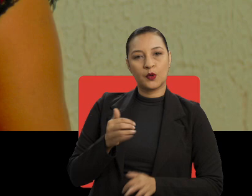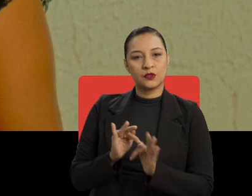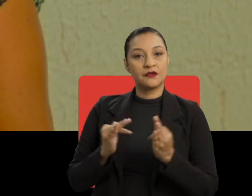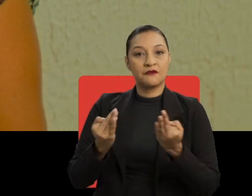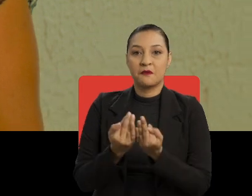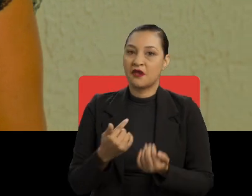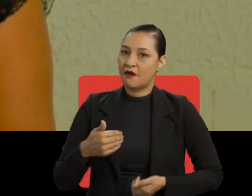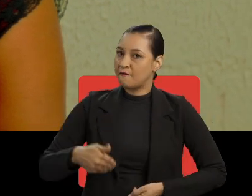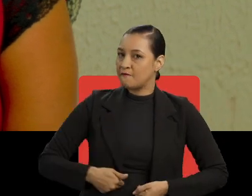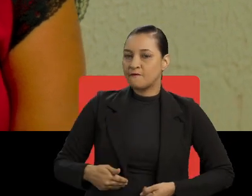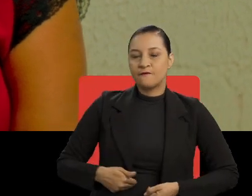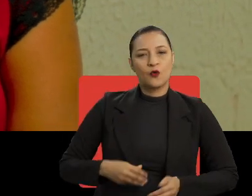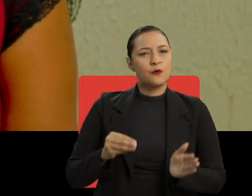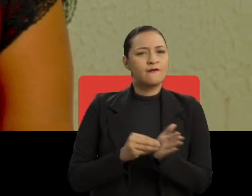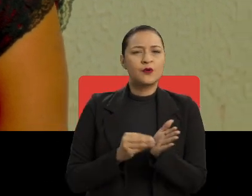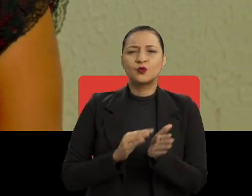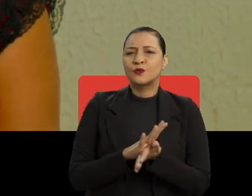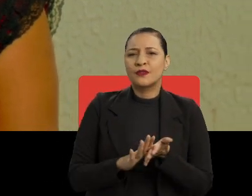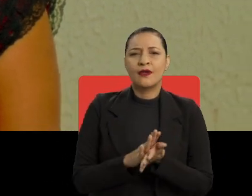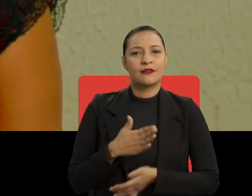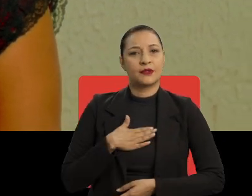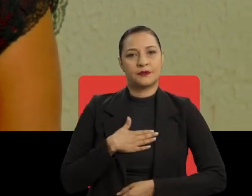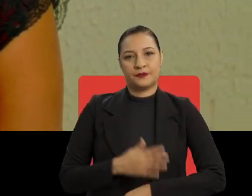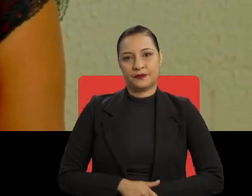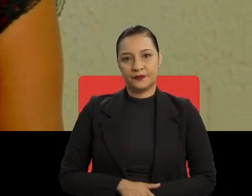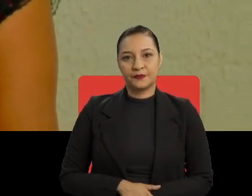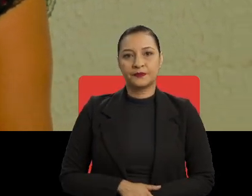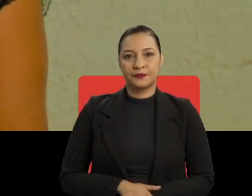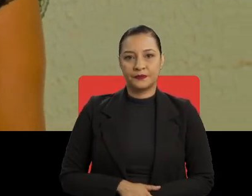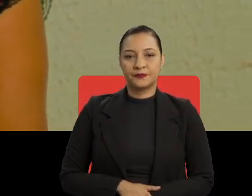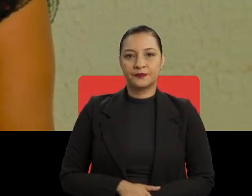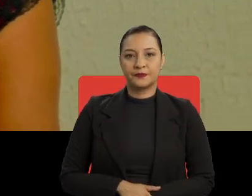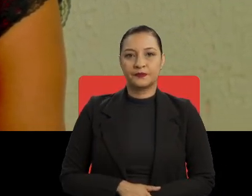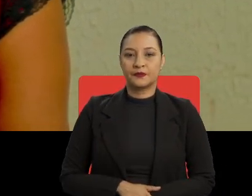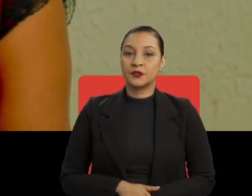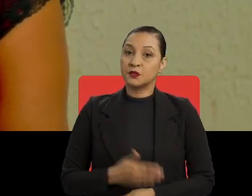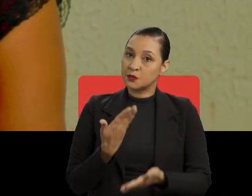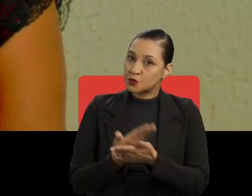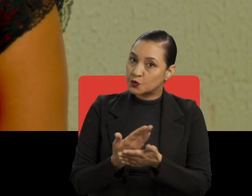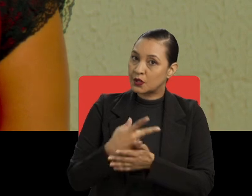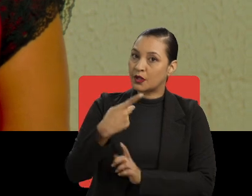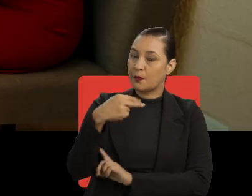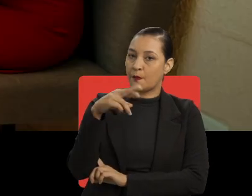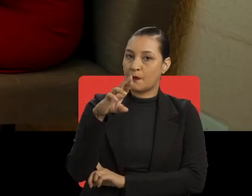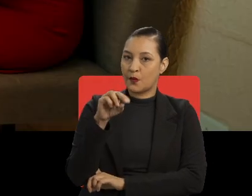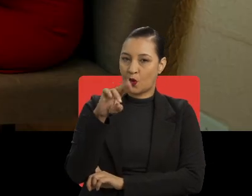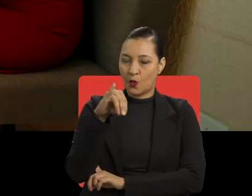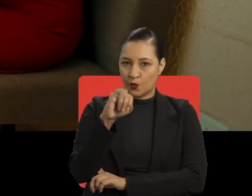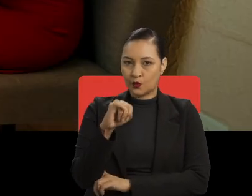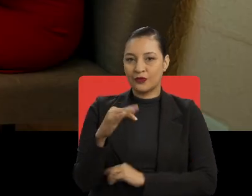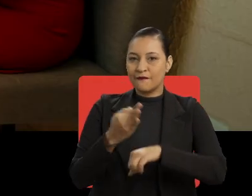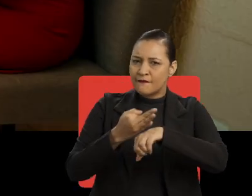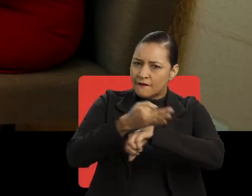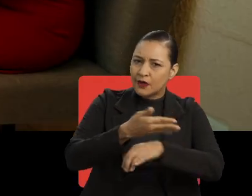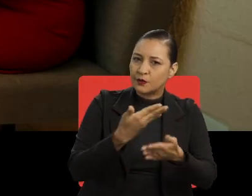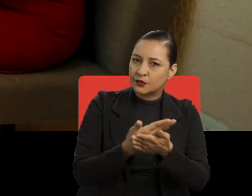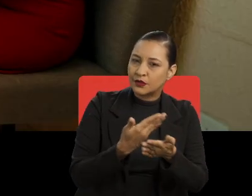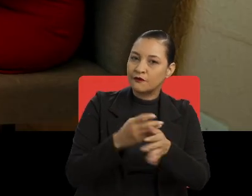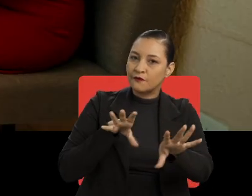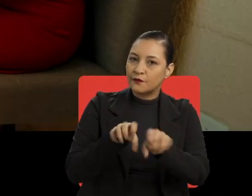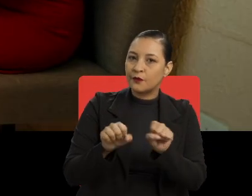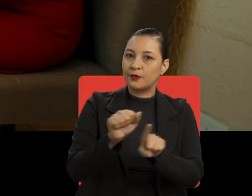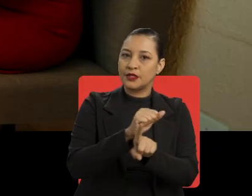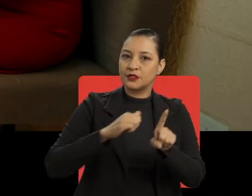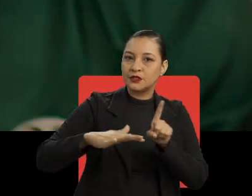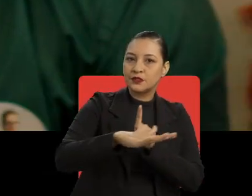Bolsa Família, eu não passei fome, não passei necessidade por minhas crianças. E fiz o ProUni, eu fiz minha faculdade, hoje eu